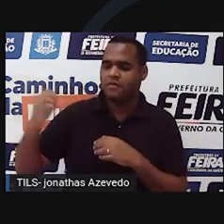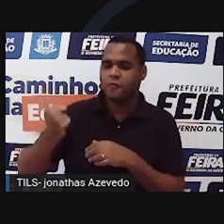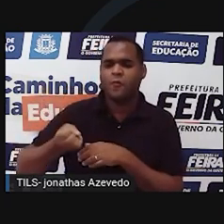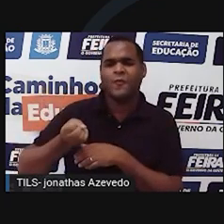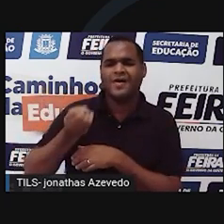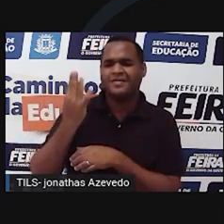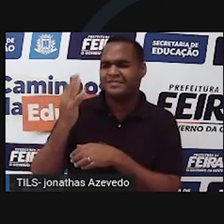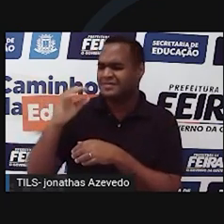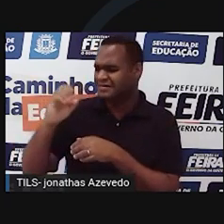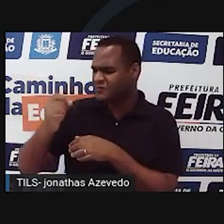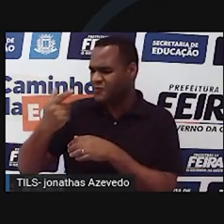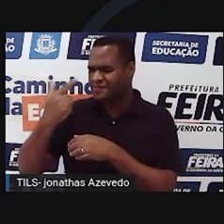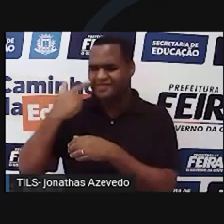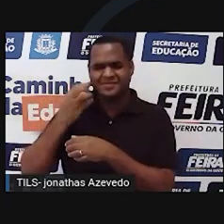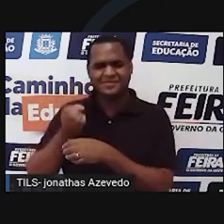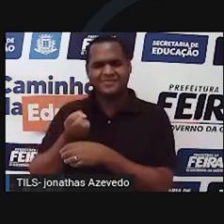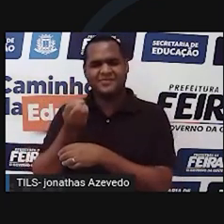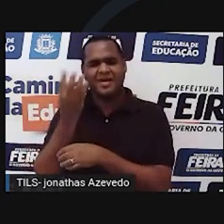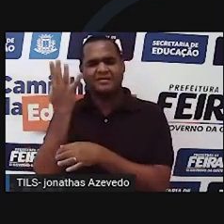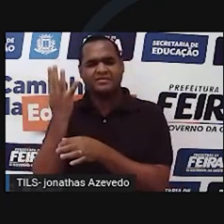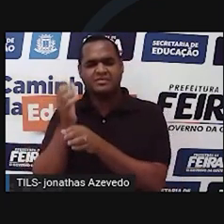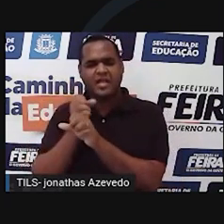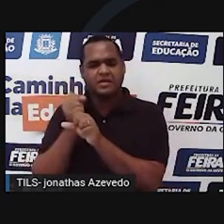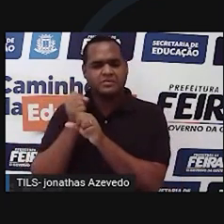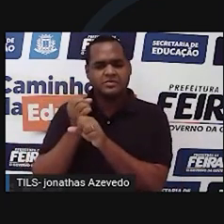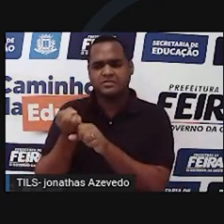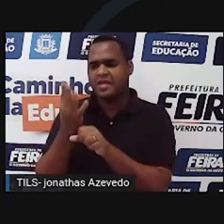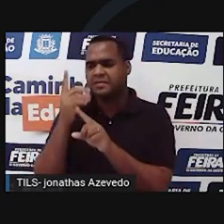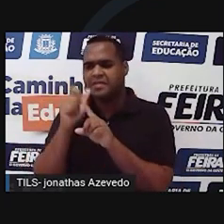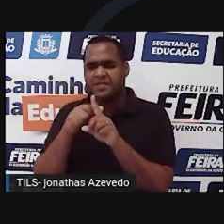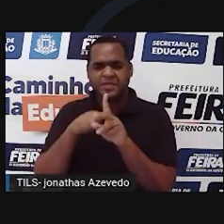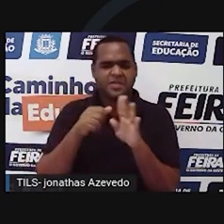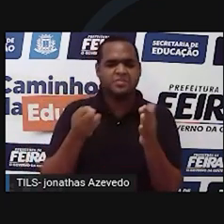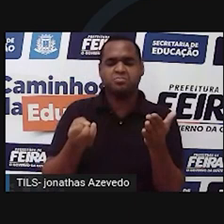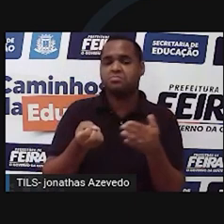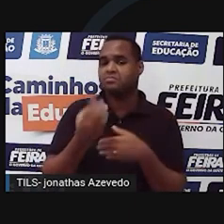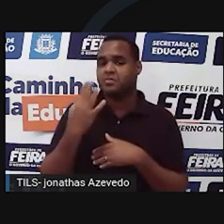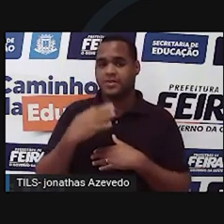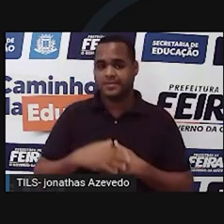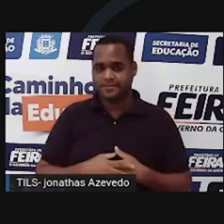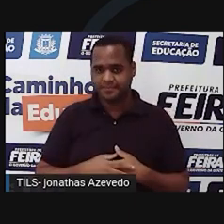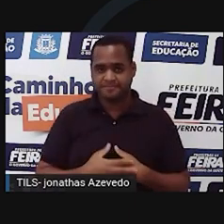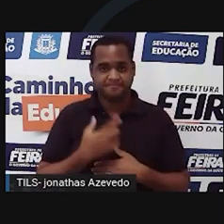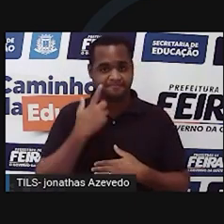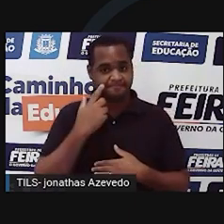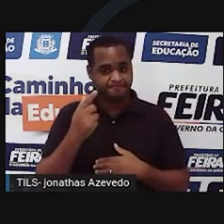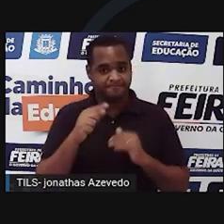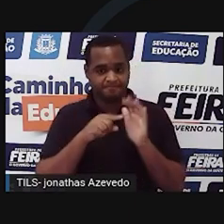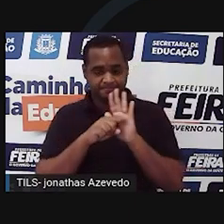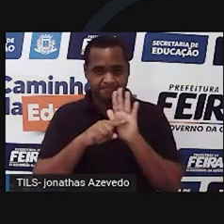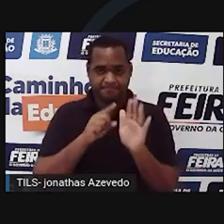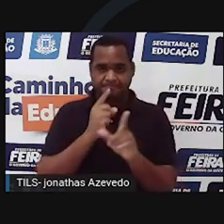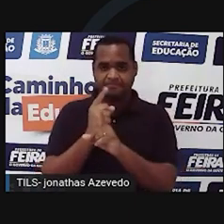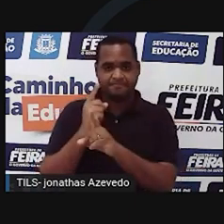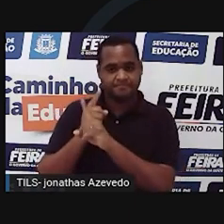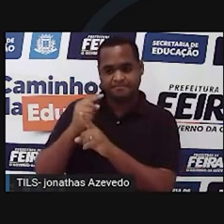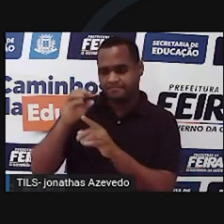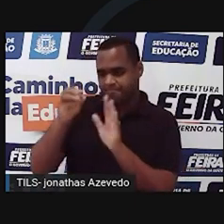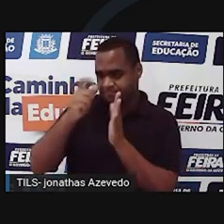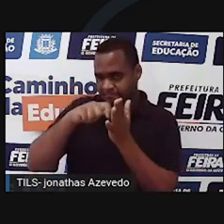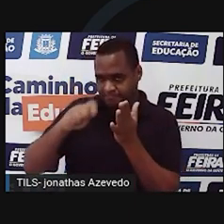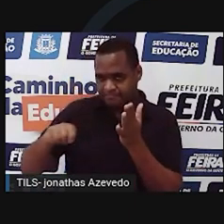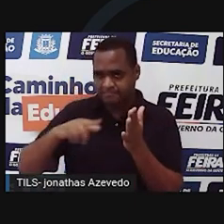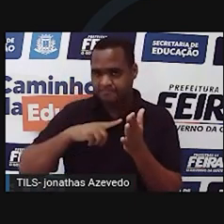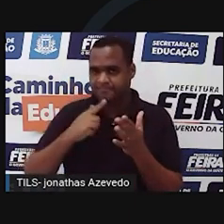ao redor do Sol. E essas leis deram suporte à teoria heliocida de Copérnico. Graças às observações e registros dos